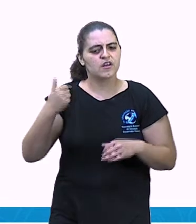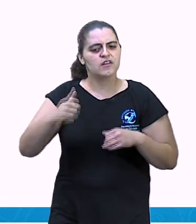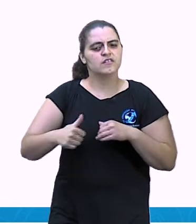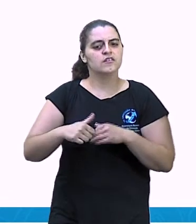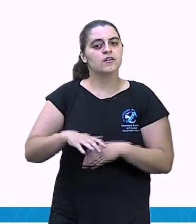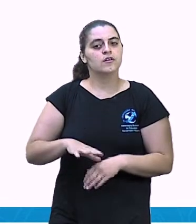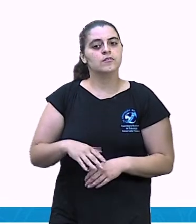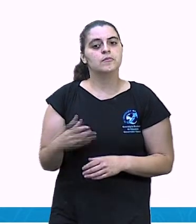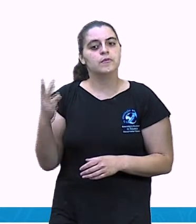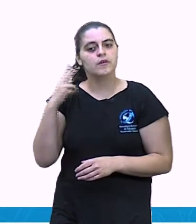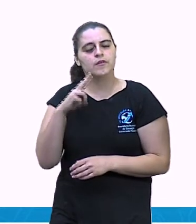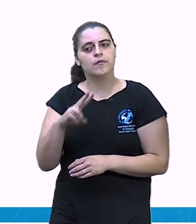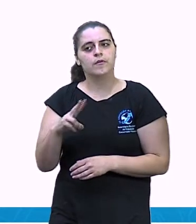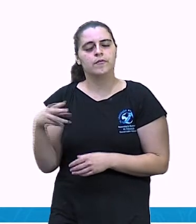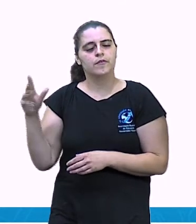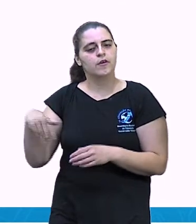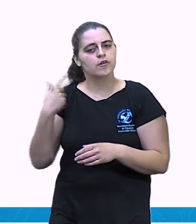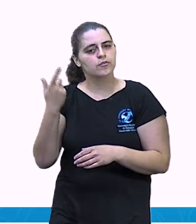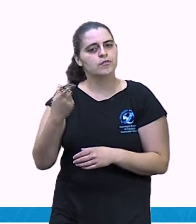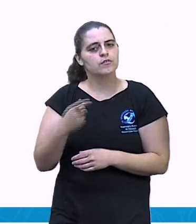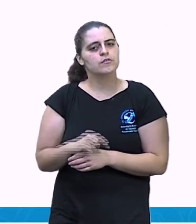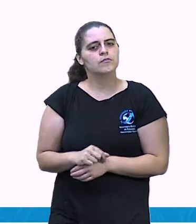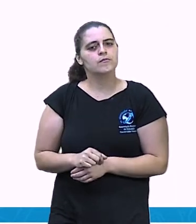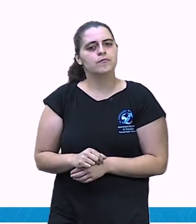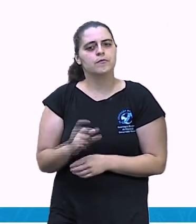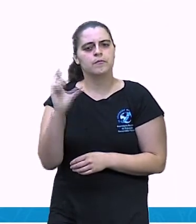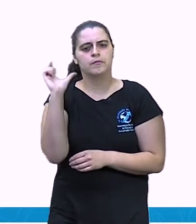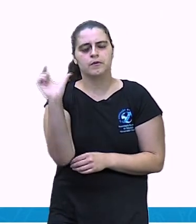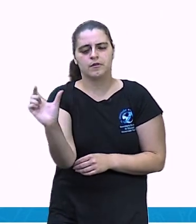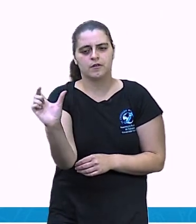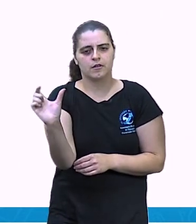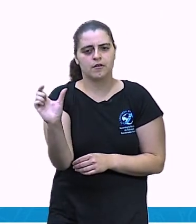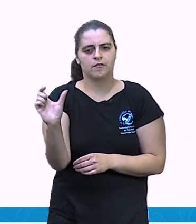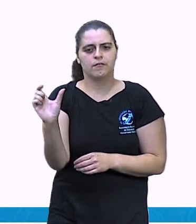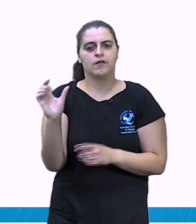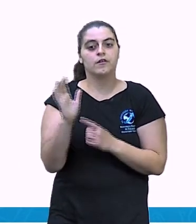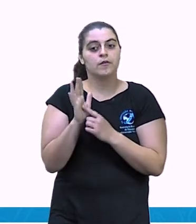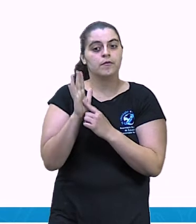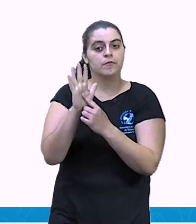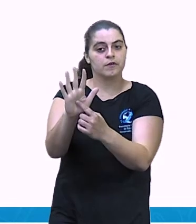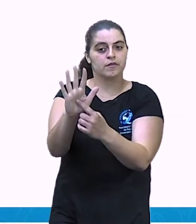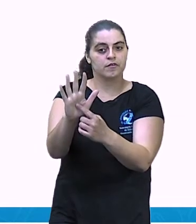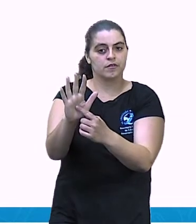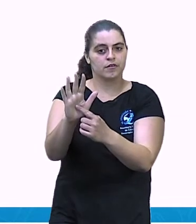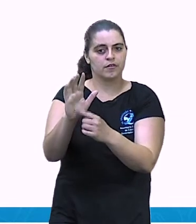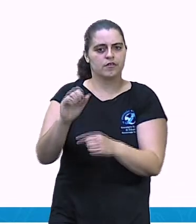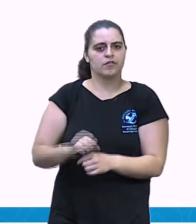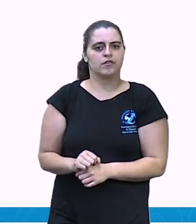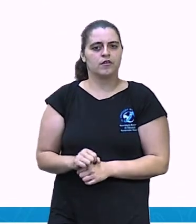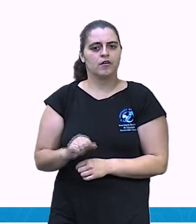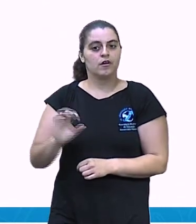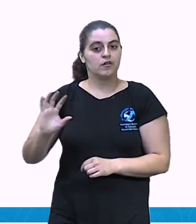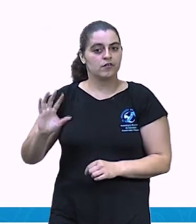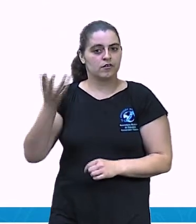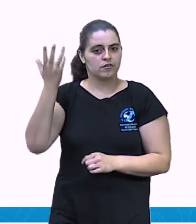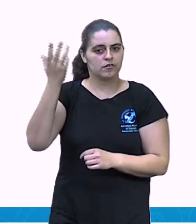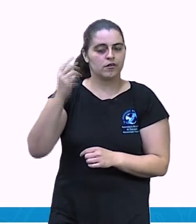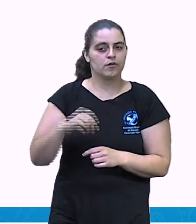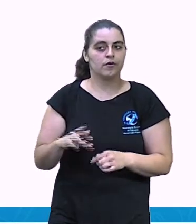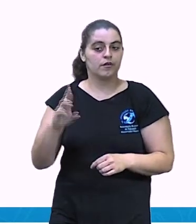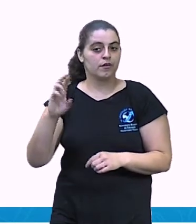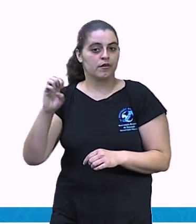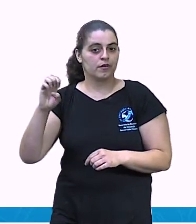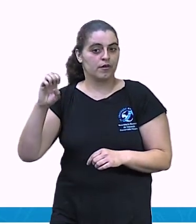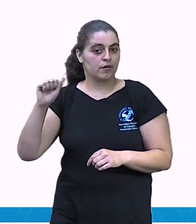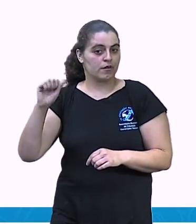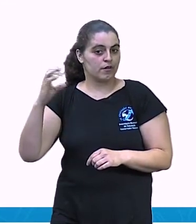Essa está completinha. Mas vamos ver as outras. Palavras que expressam ação, reação e fenômeno da natureza? Eu falei